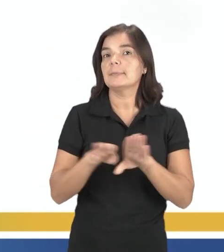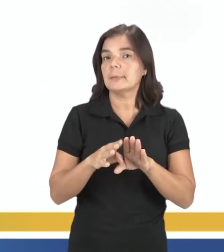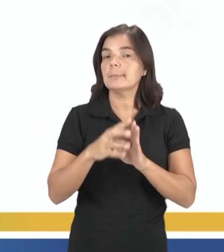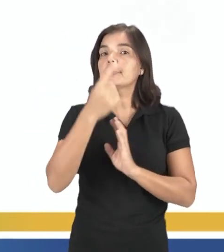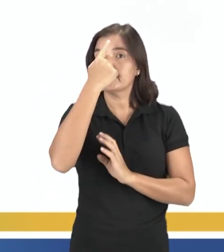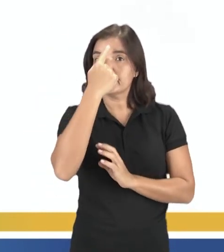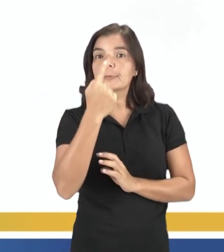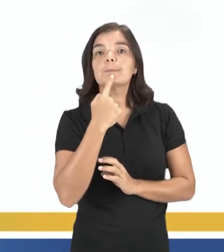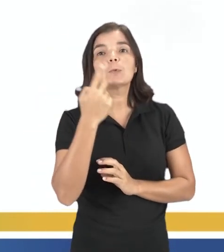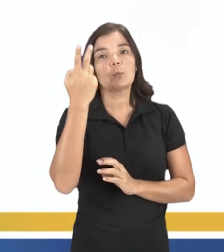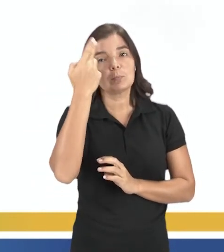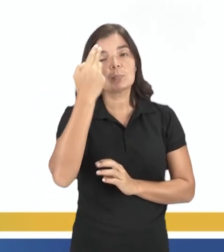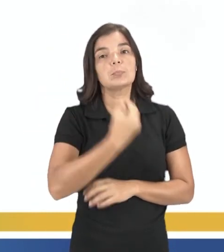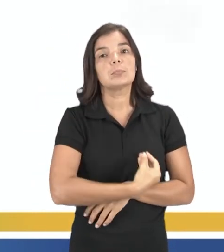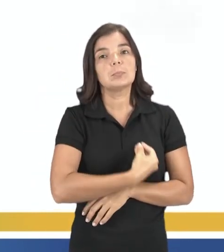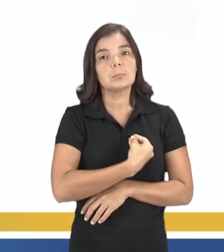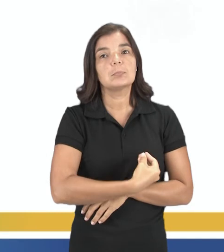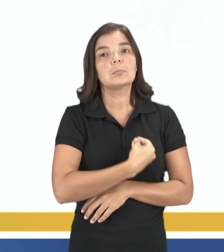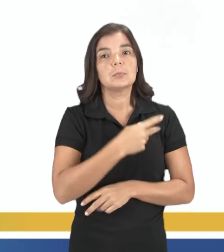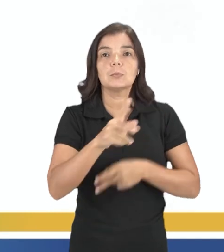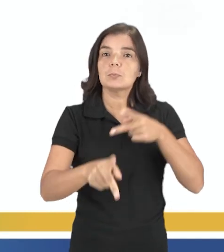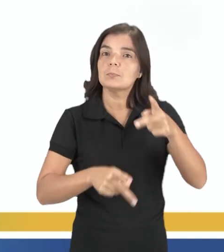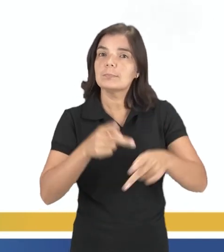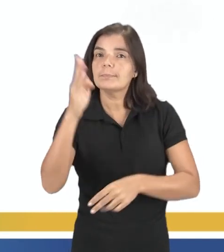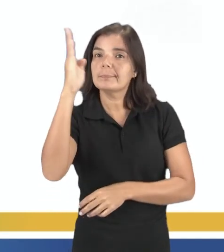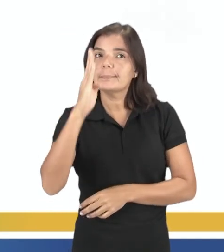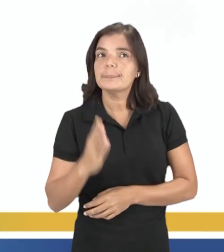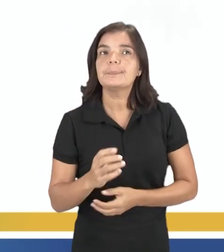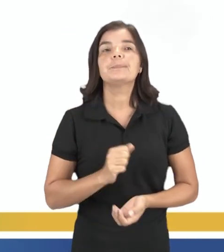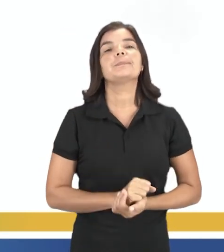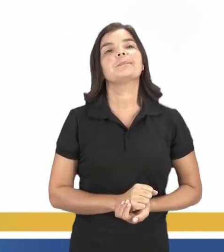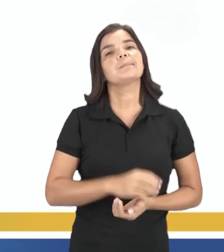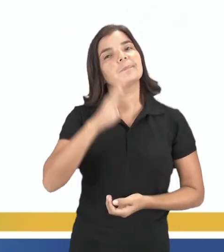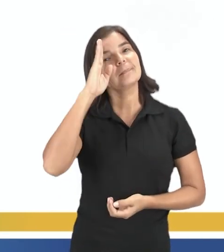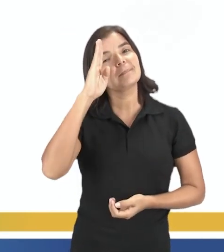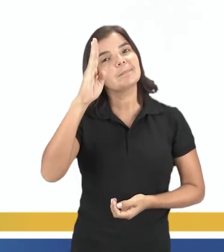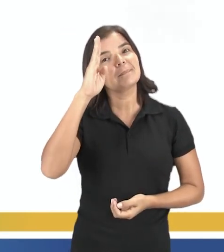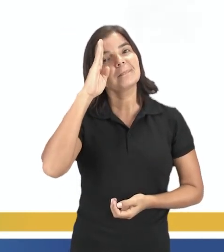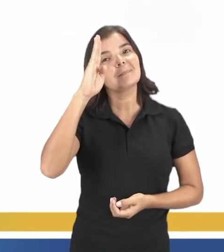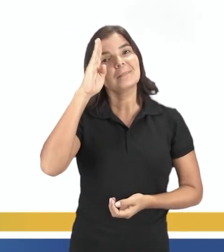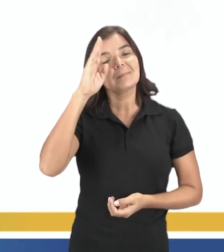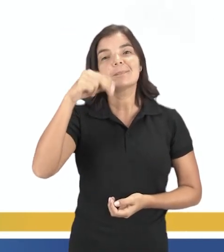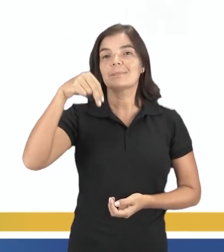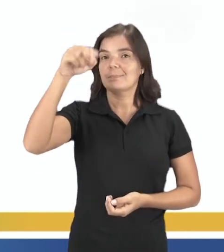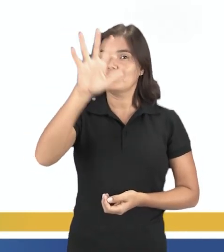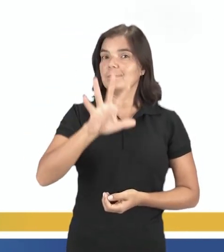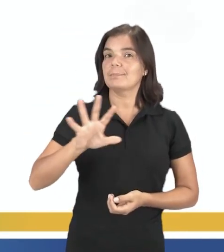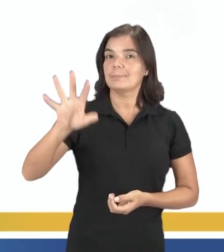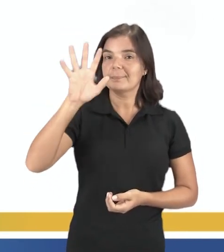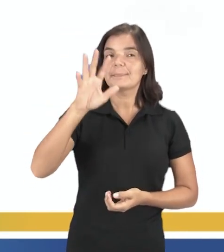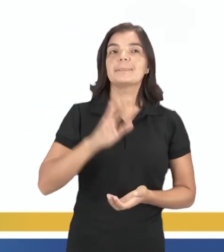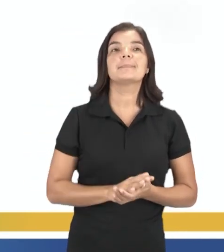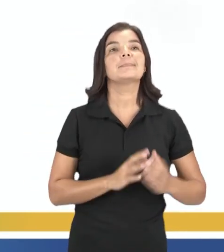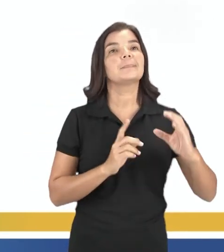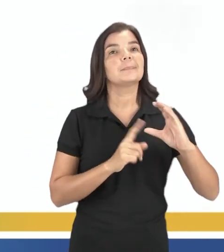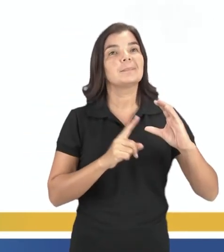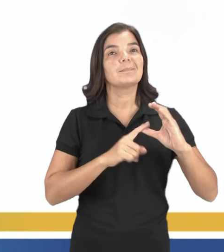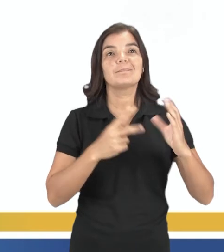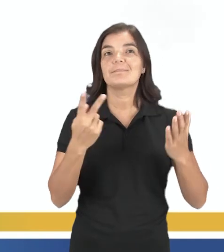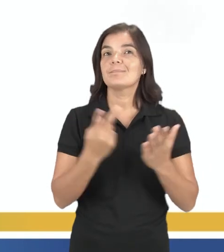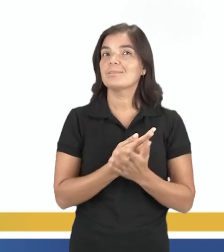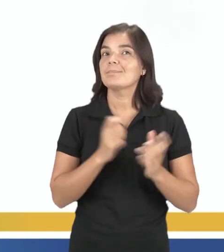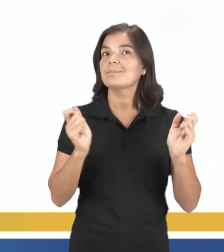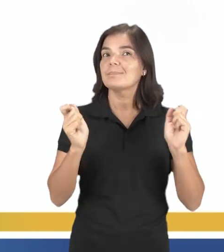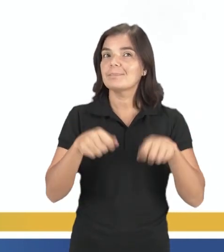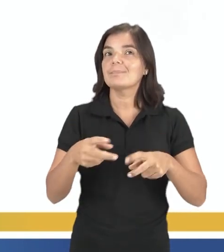figuras comuns presentes no povo brasileiro, certo? Principalmente no nordestino. E a letra C não está